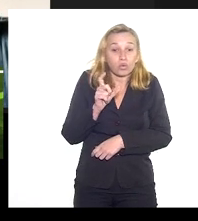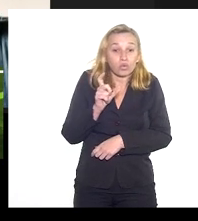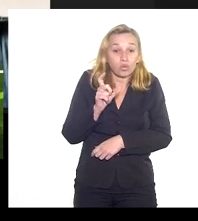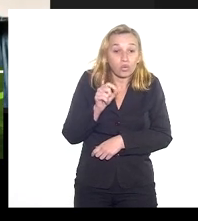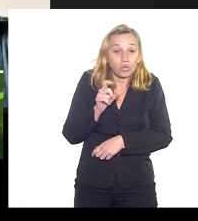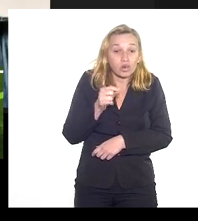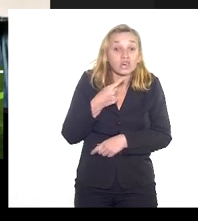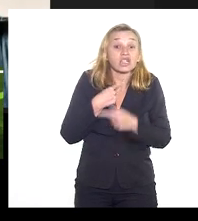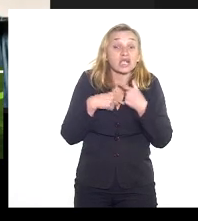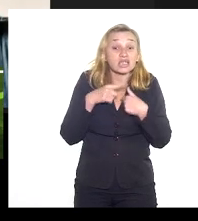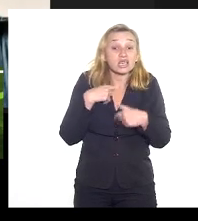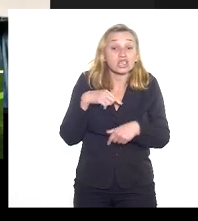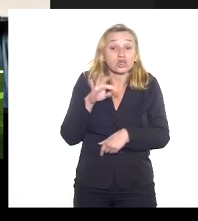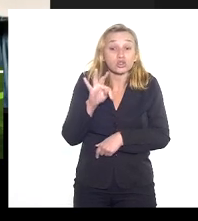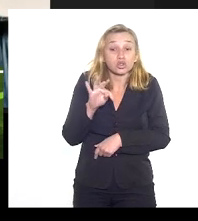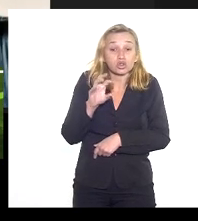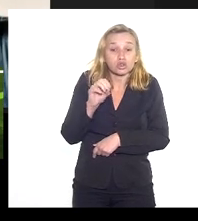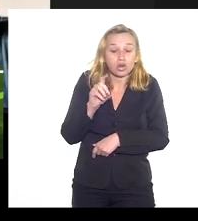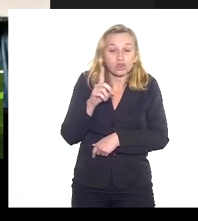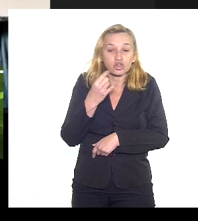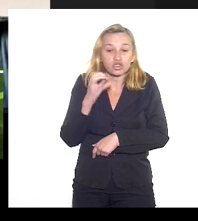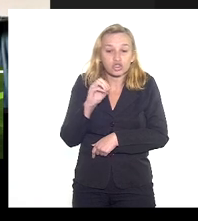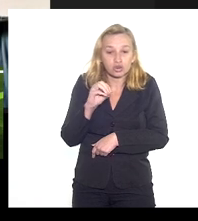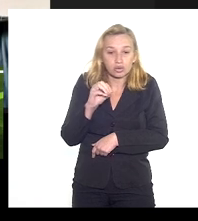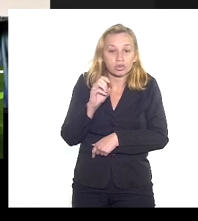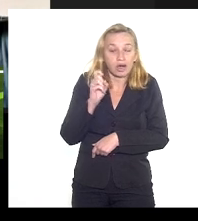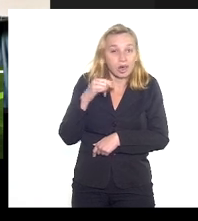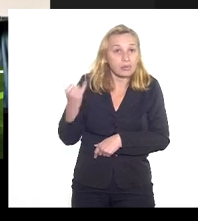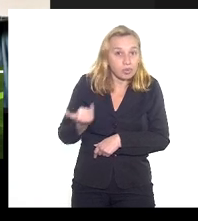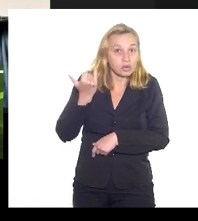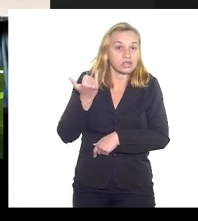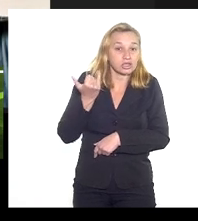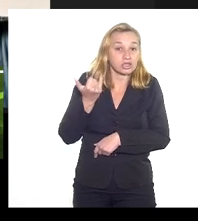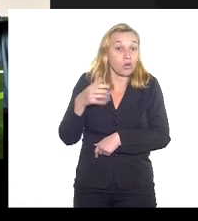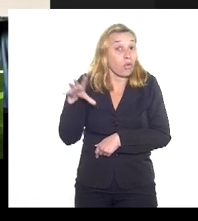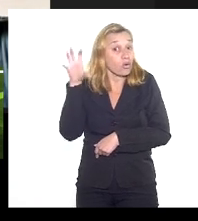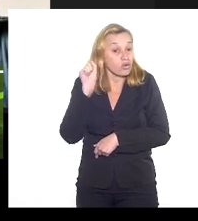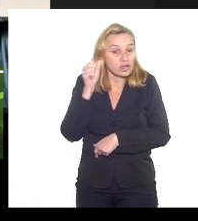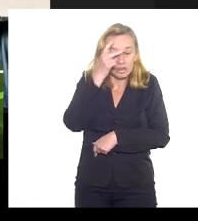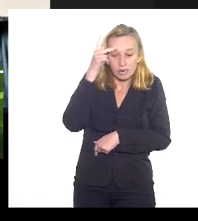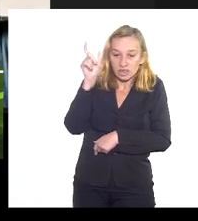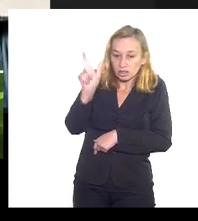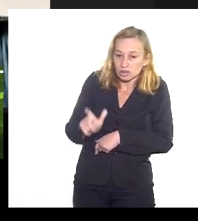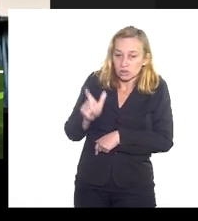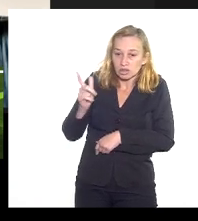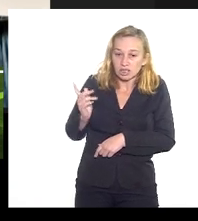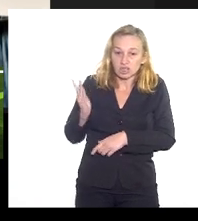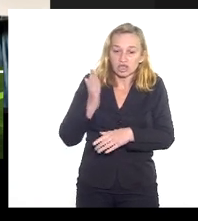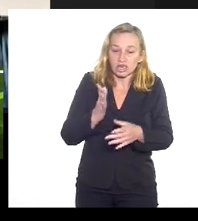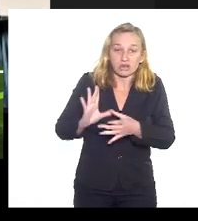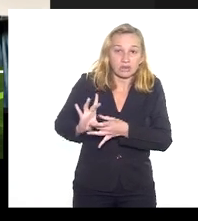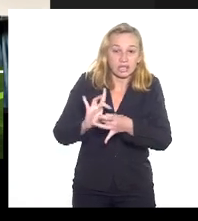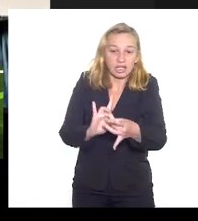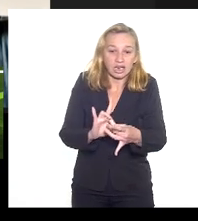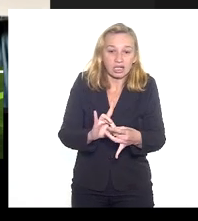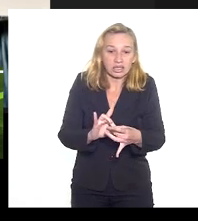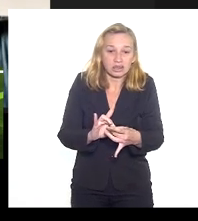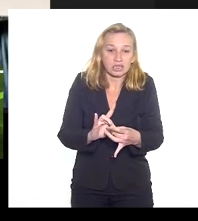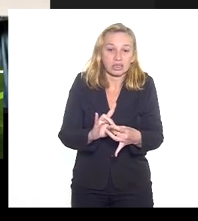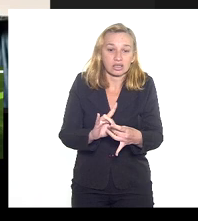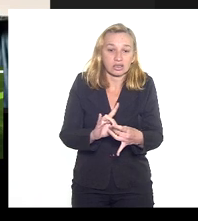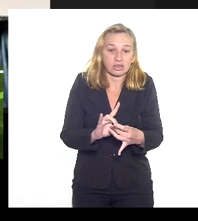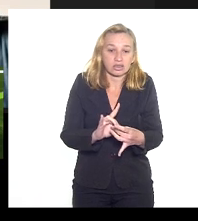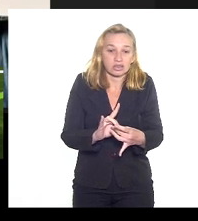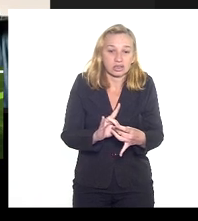o Totinho, então eu acho que sempre é importante isso, a gente ouvir a pessoa que está diretamente ligada com esse